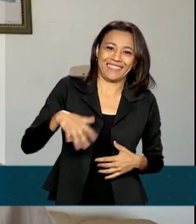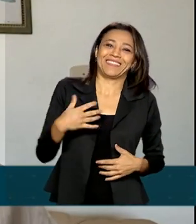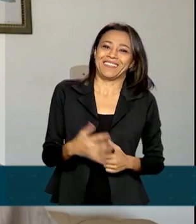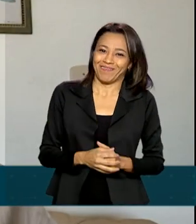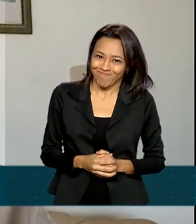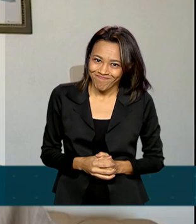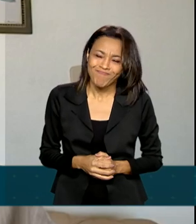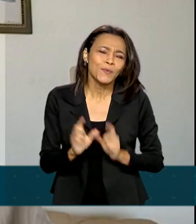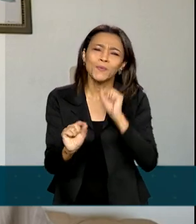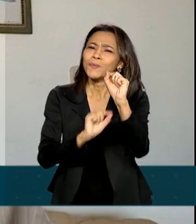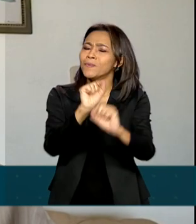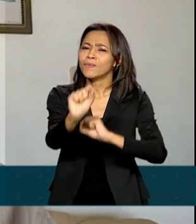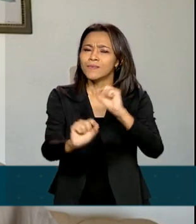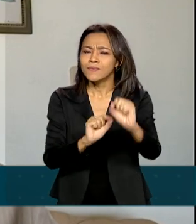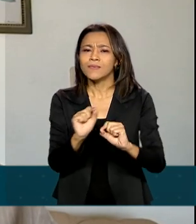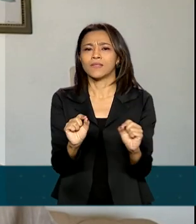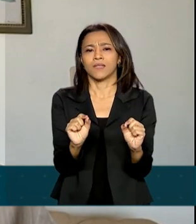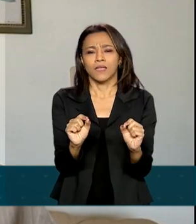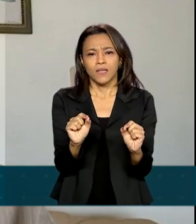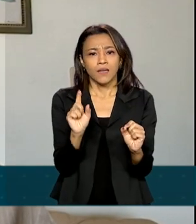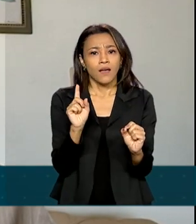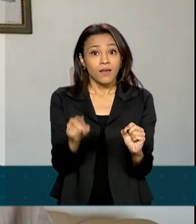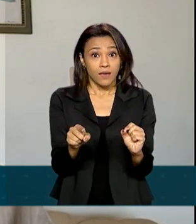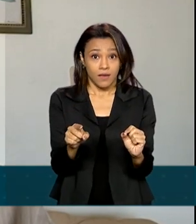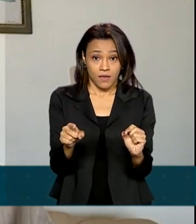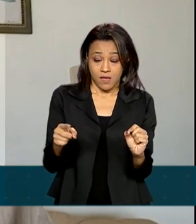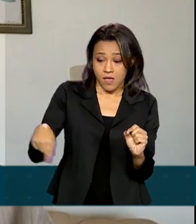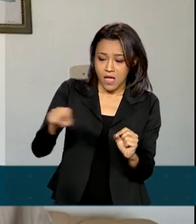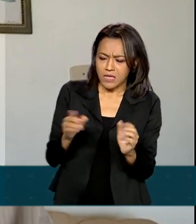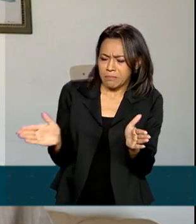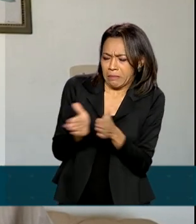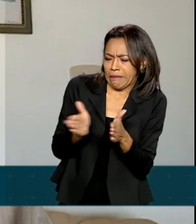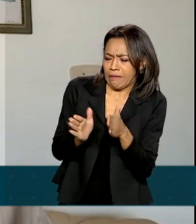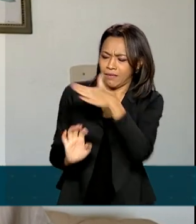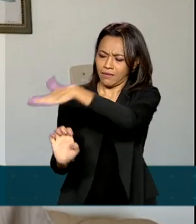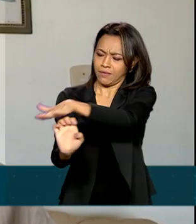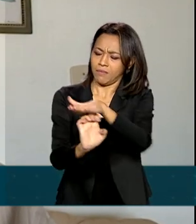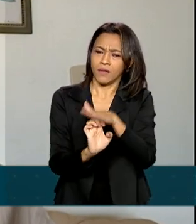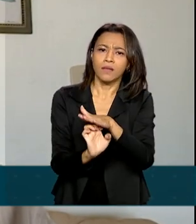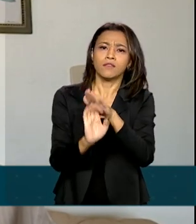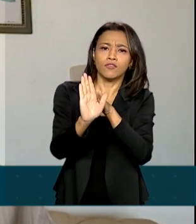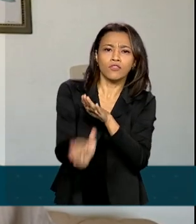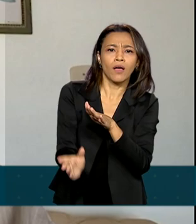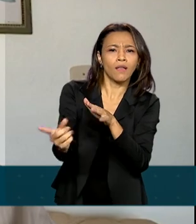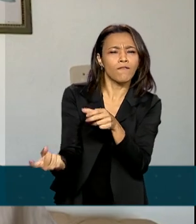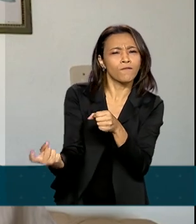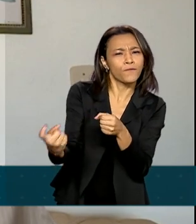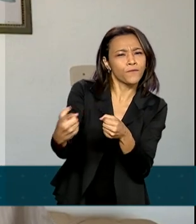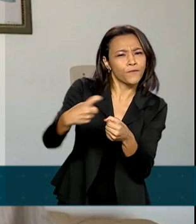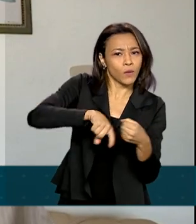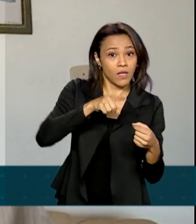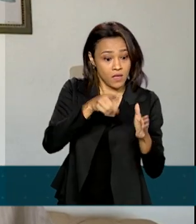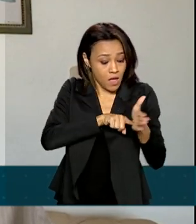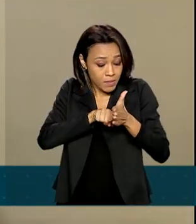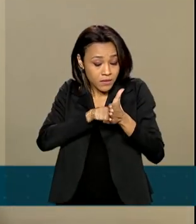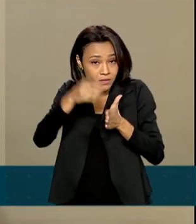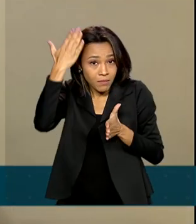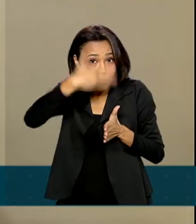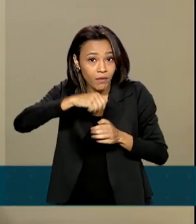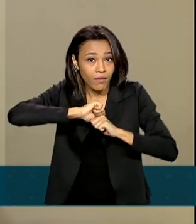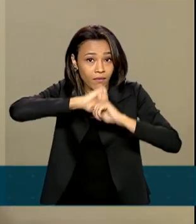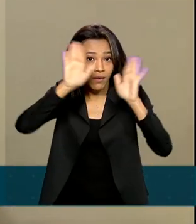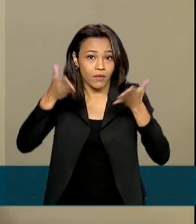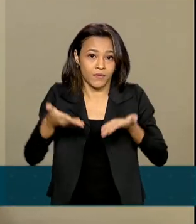no sentido de que a pequena empresa está retomando e a pesquisa mostra com clareza isso.